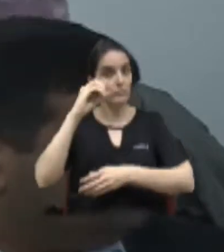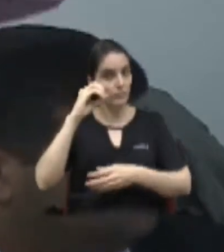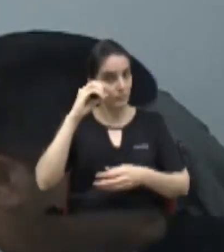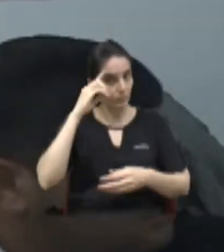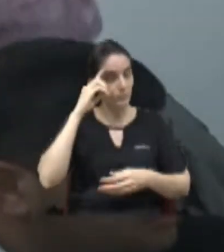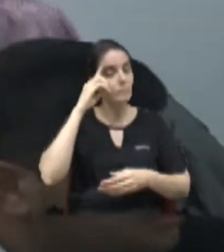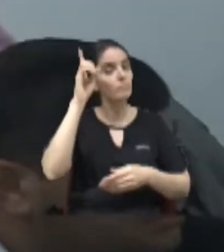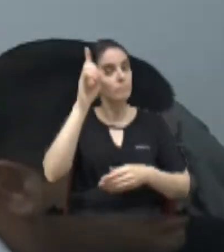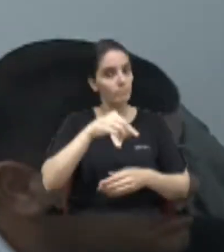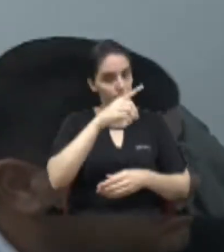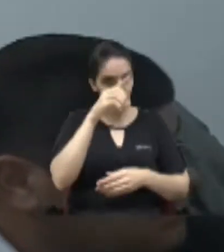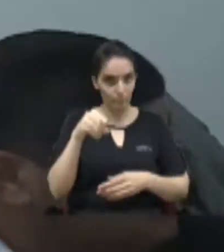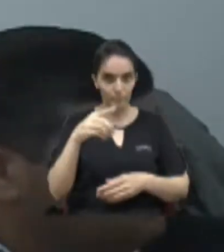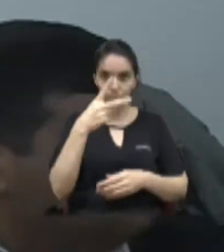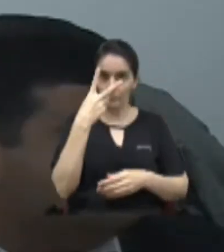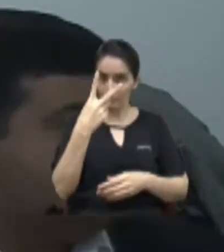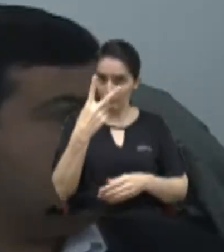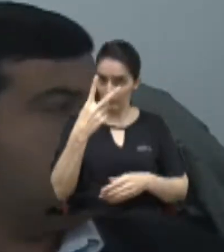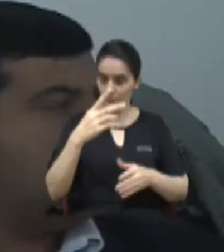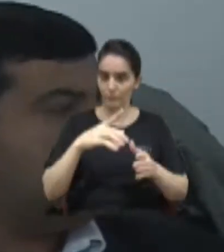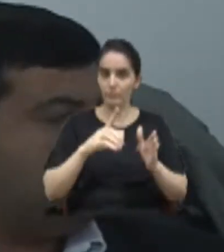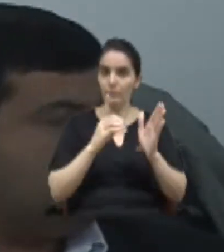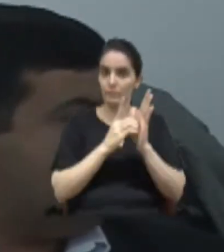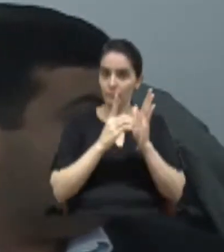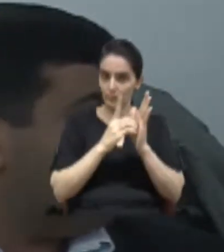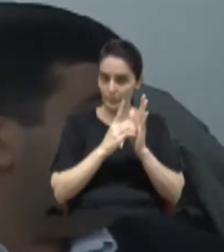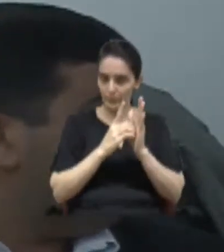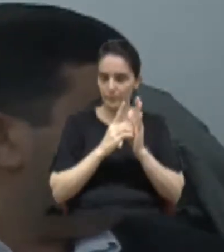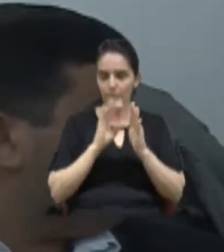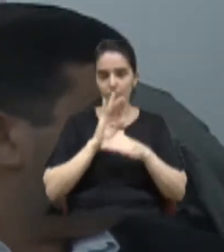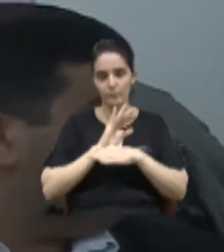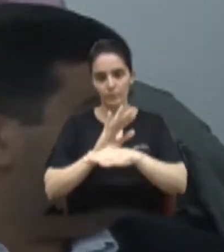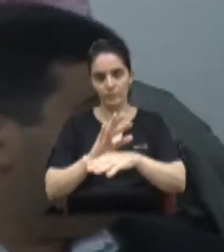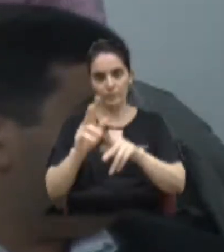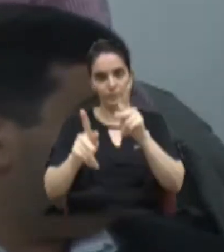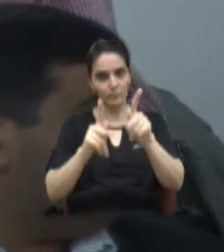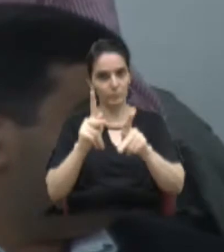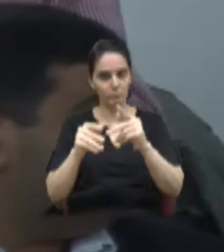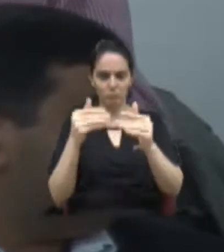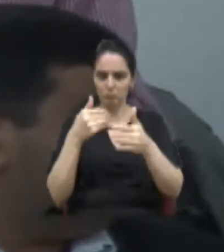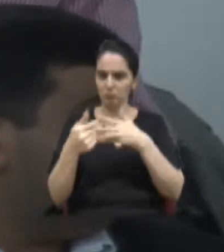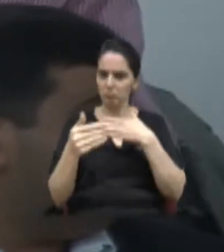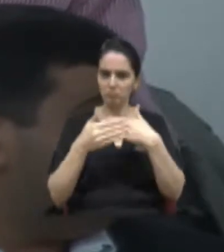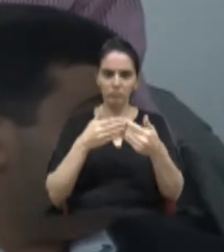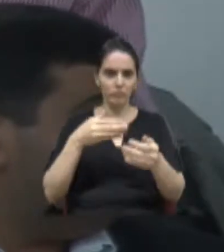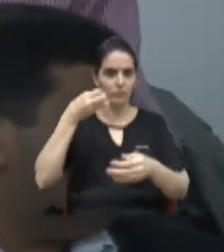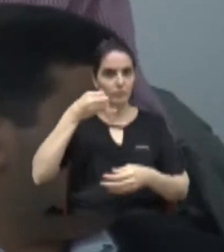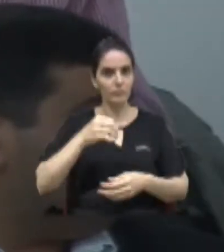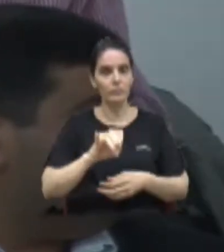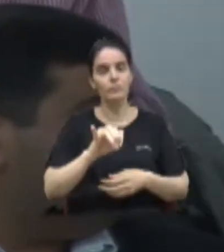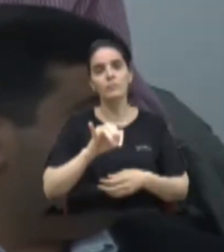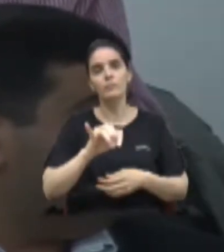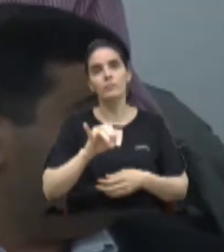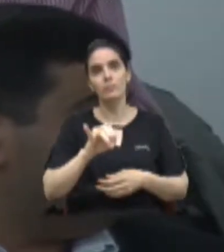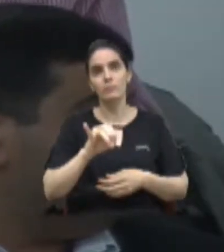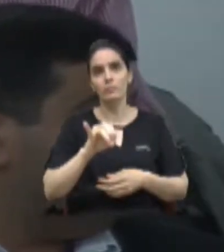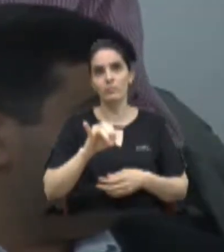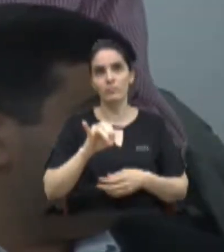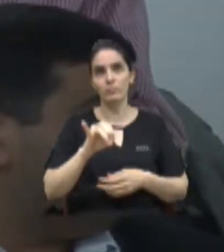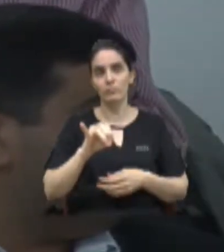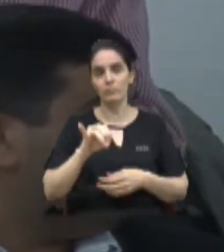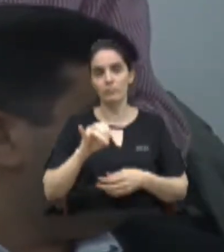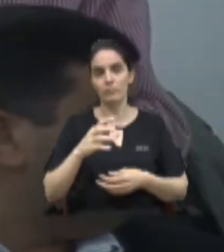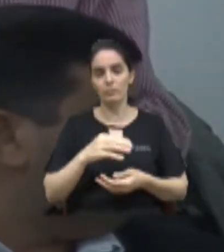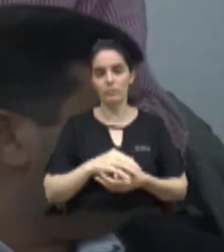Então, dois decretos do Mário Boution beneficiando a população. Não importa se...